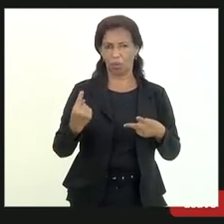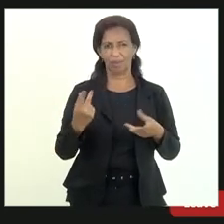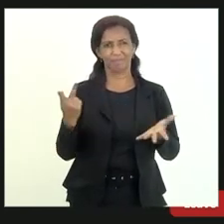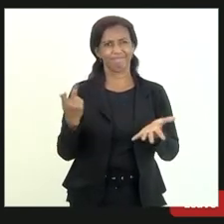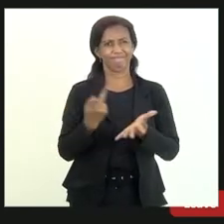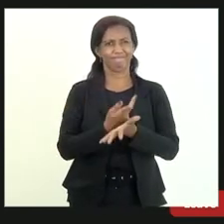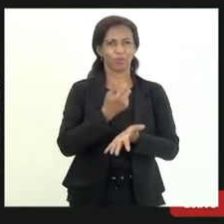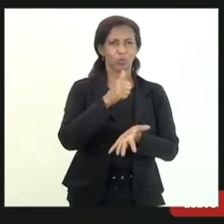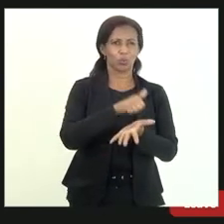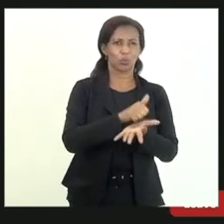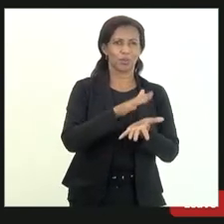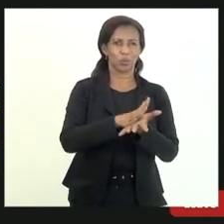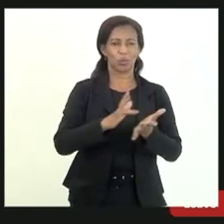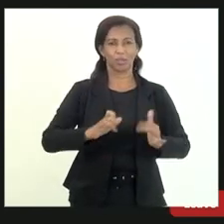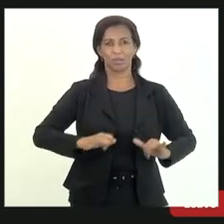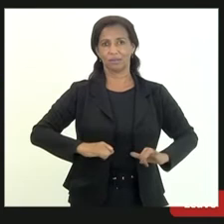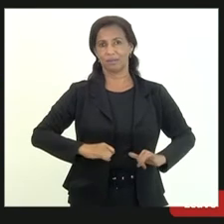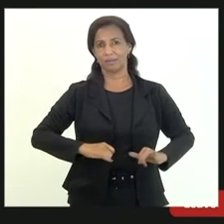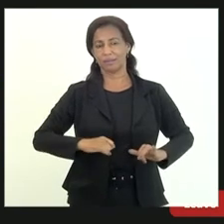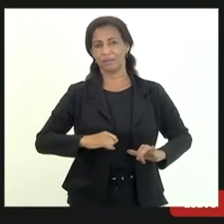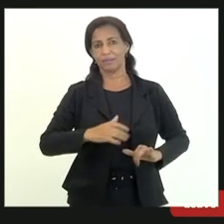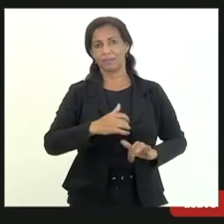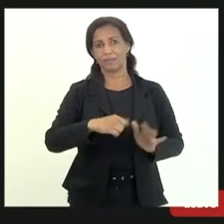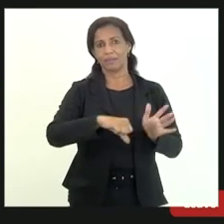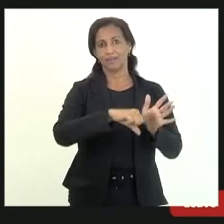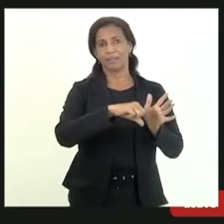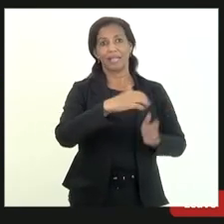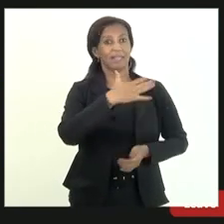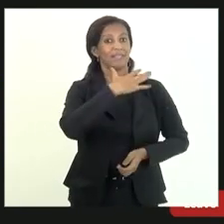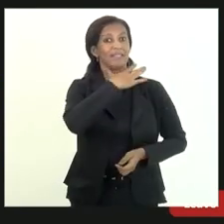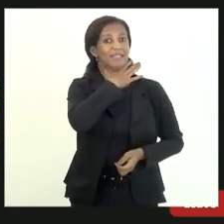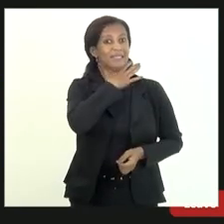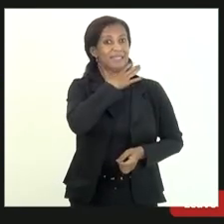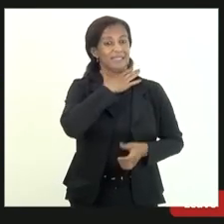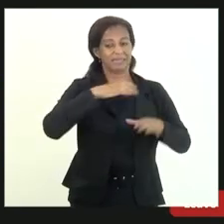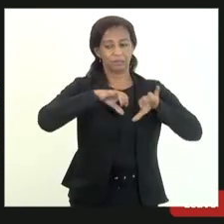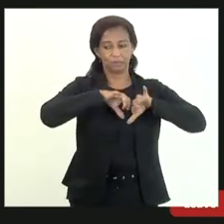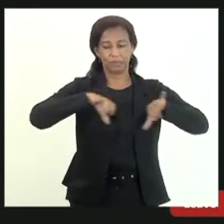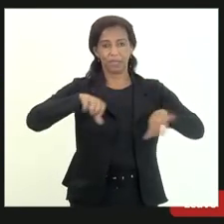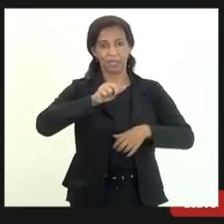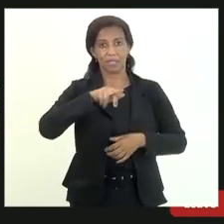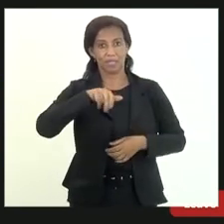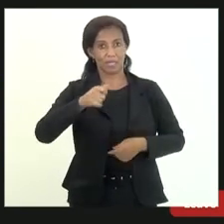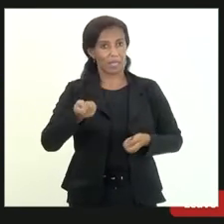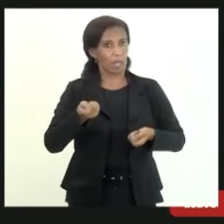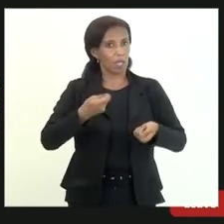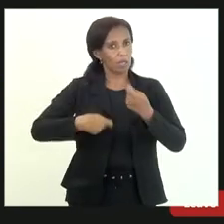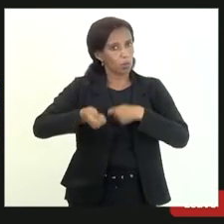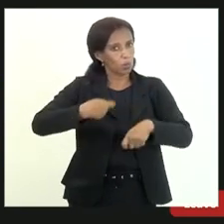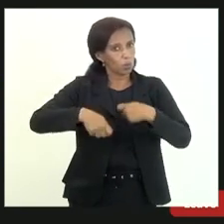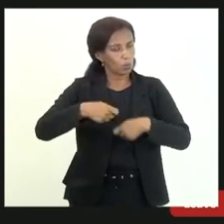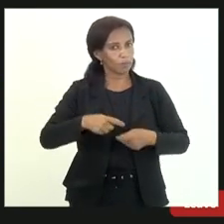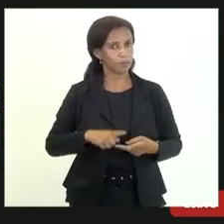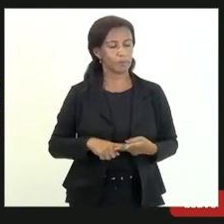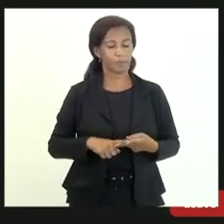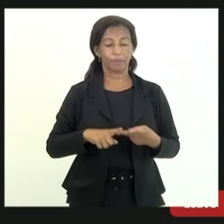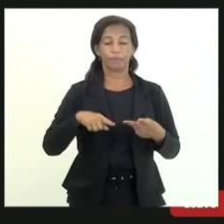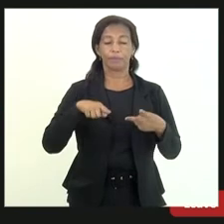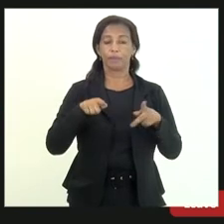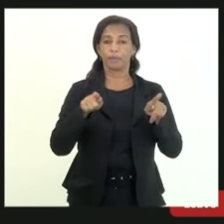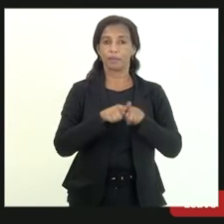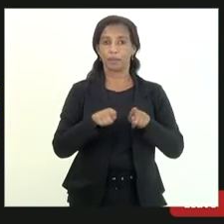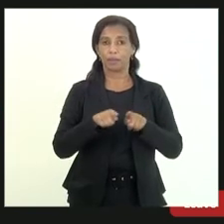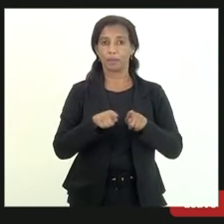impactos da crise sanitária e também econômica e também